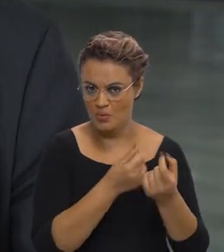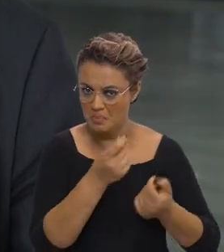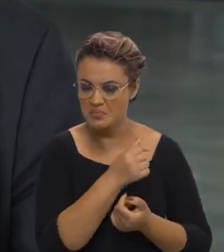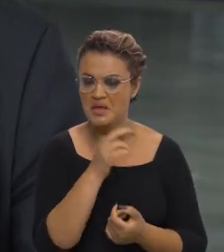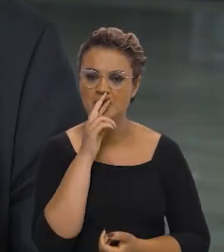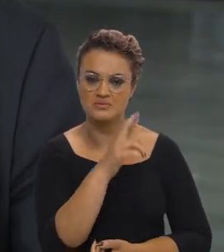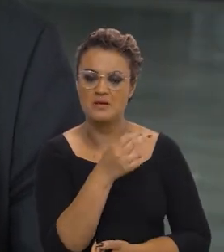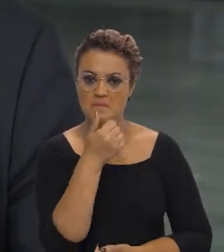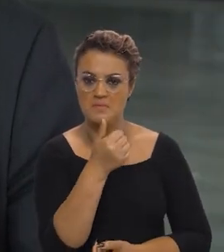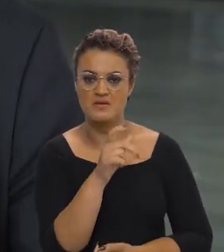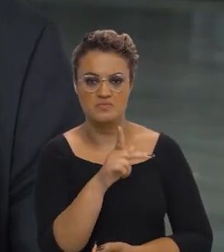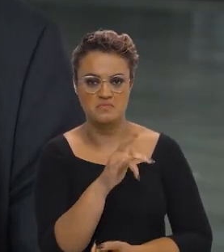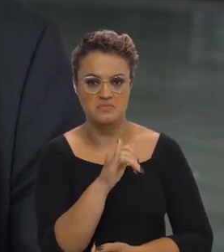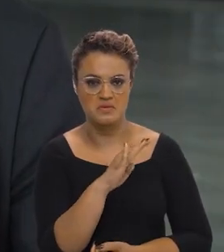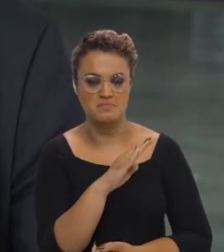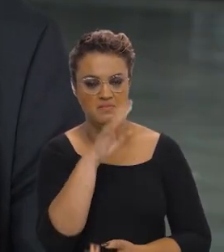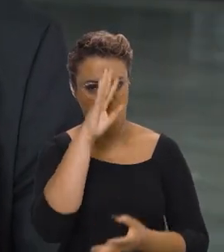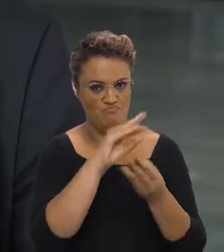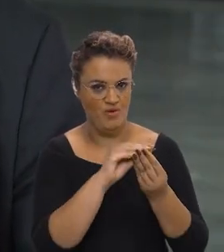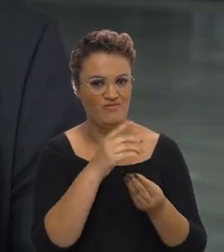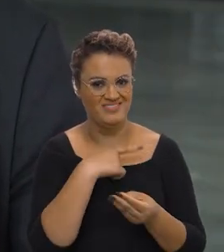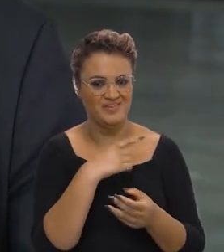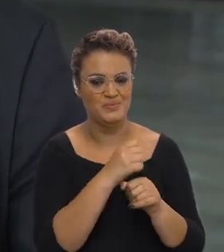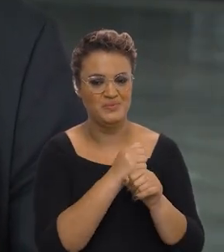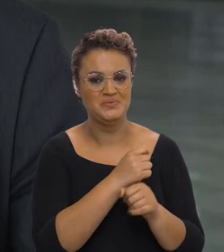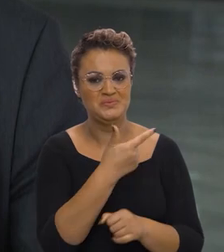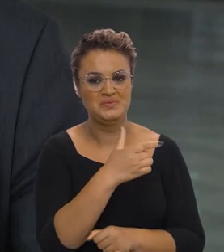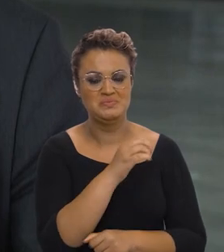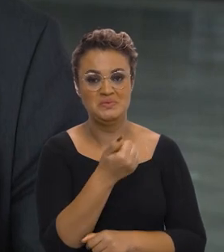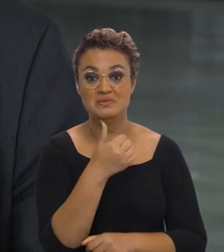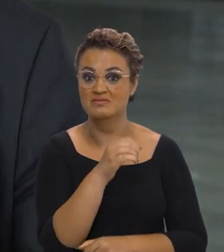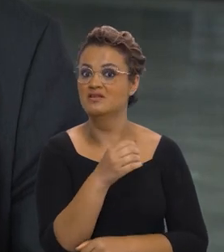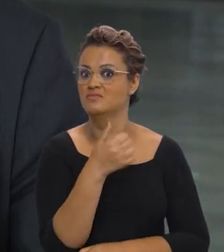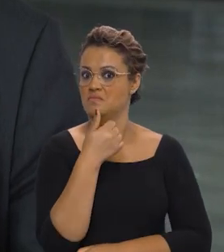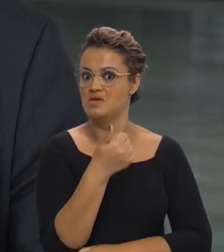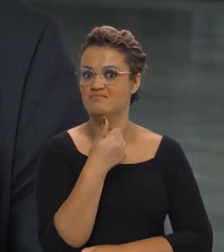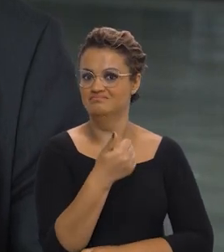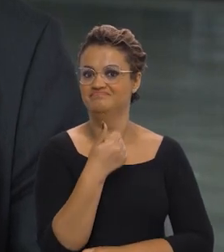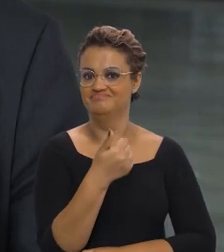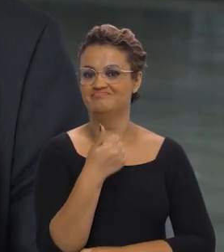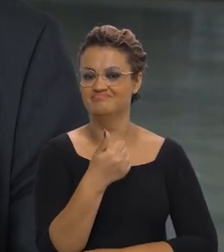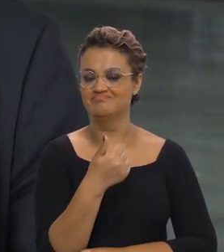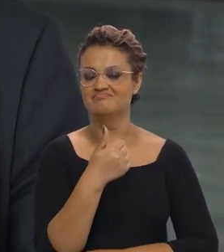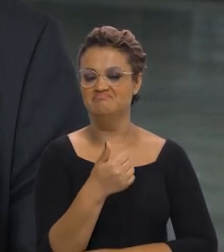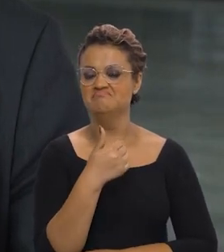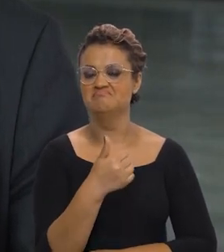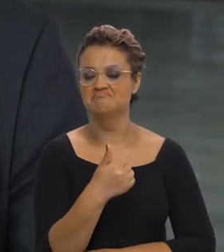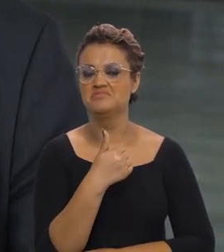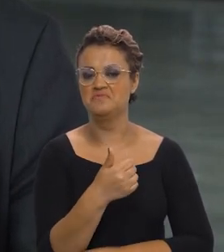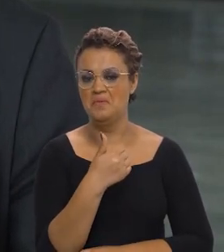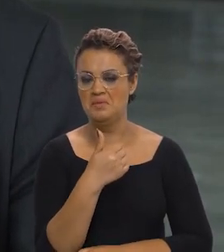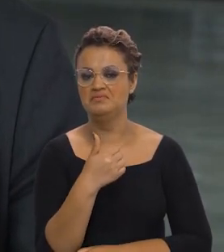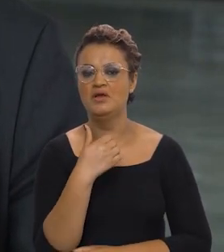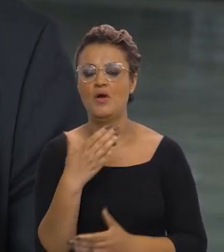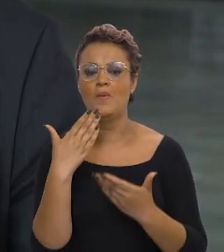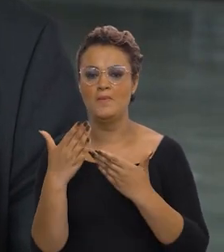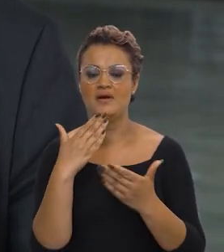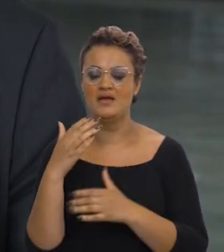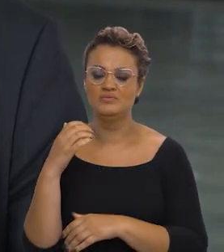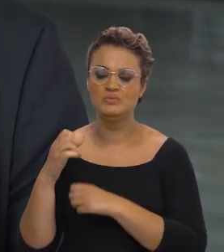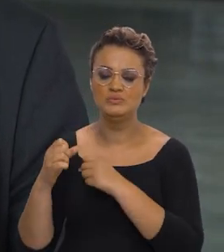da economia, né? O resultado do PIB de 2010, é o maior PIB dos